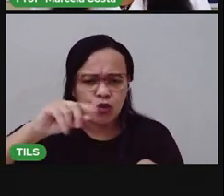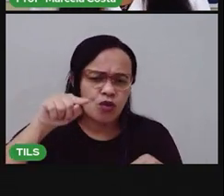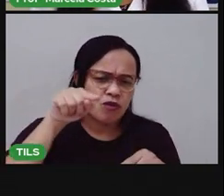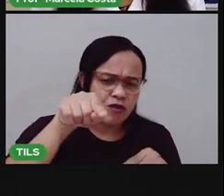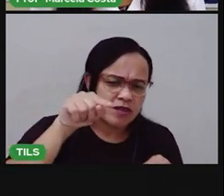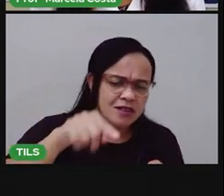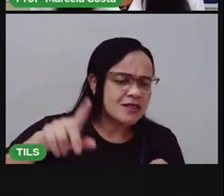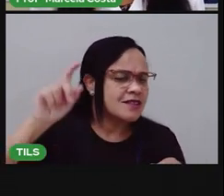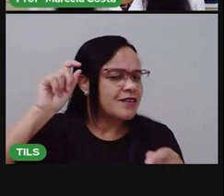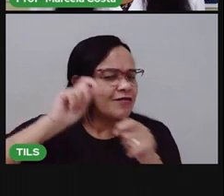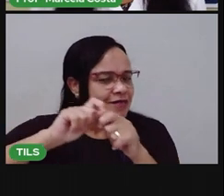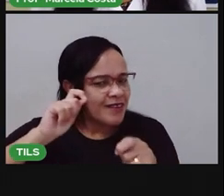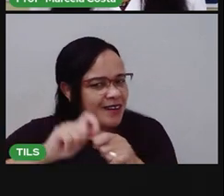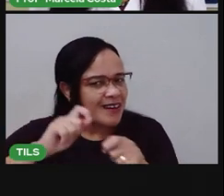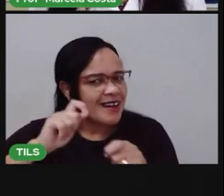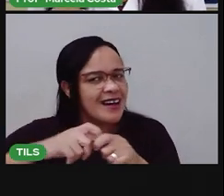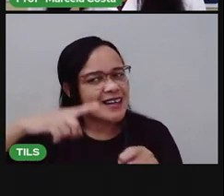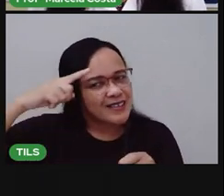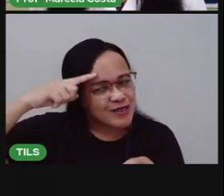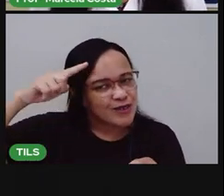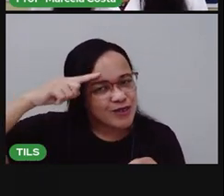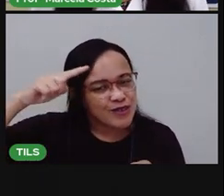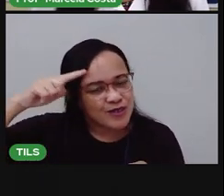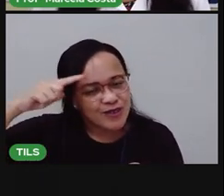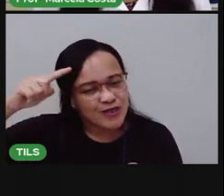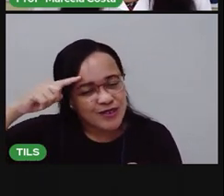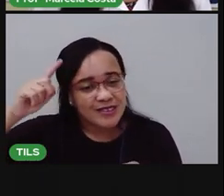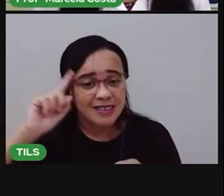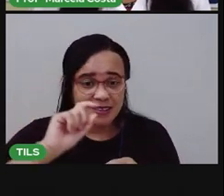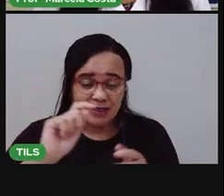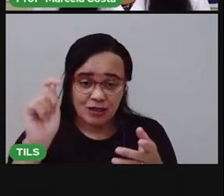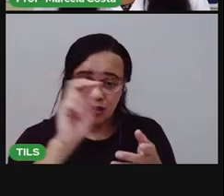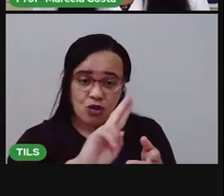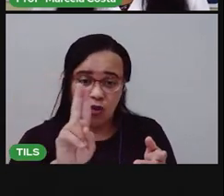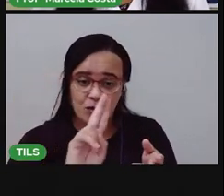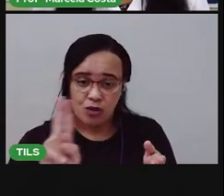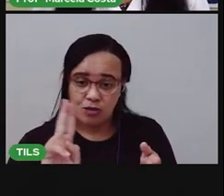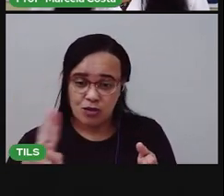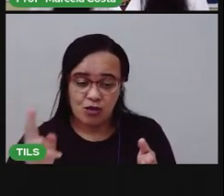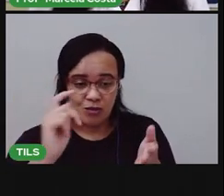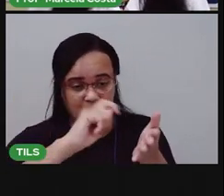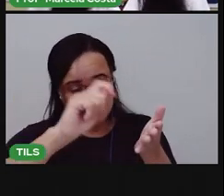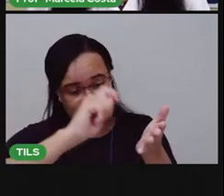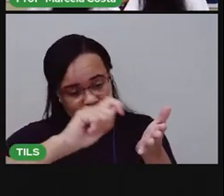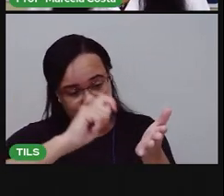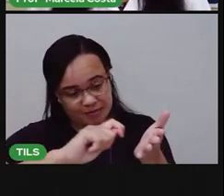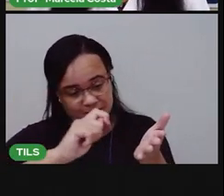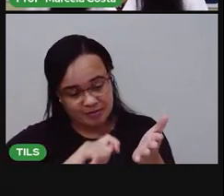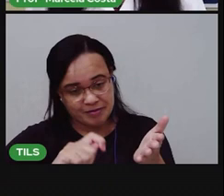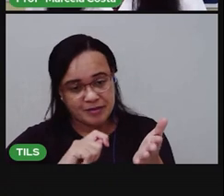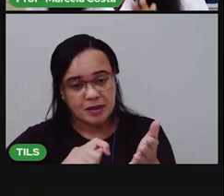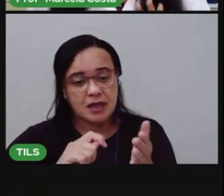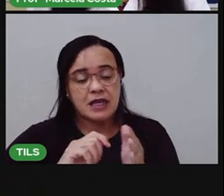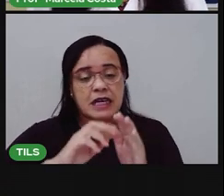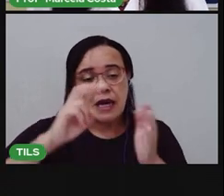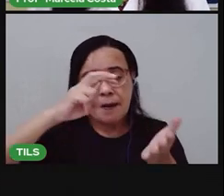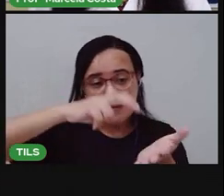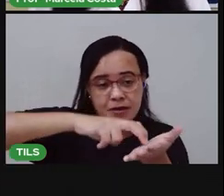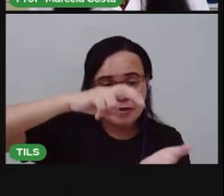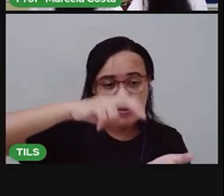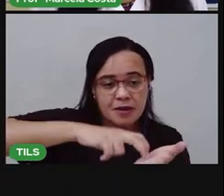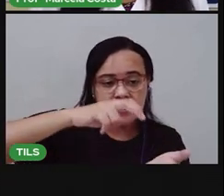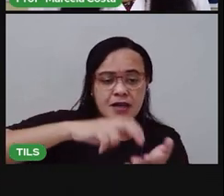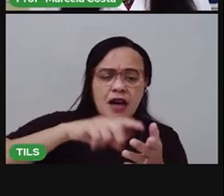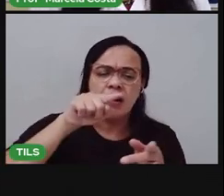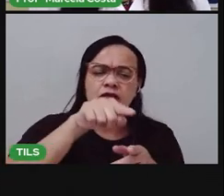coisas que você faz durante o seu dia, você vai escrever aqui nessa tabela, preparando-os nos momentos